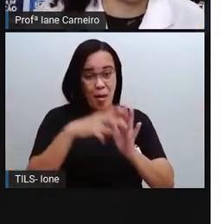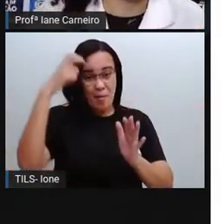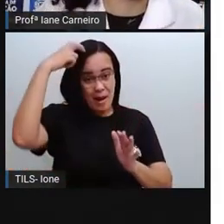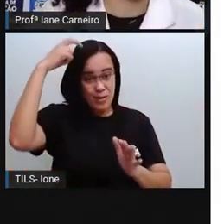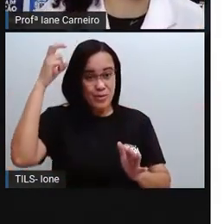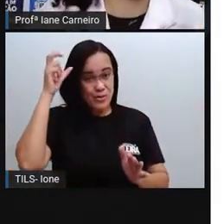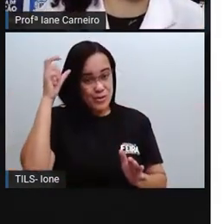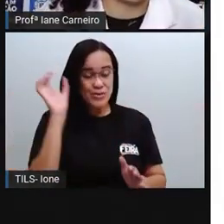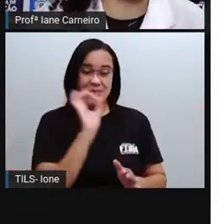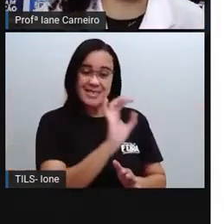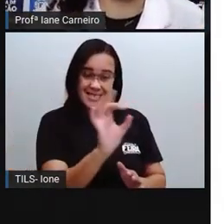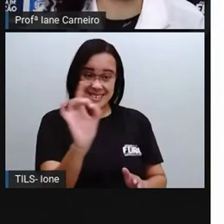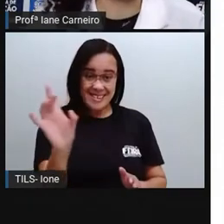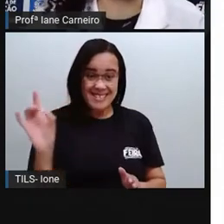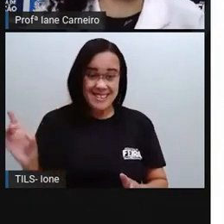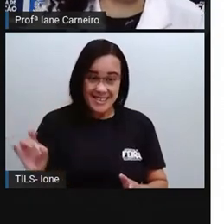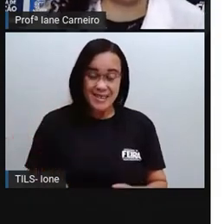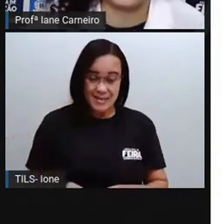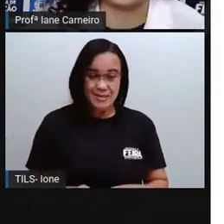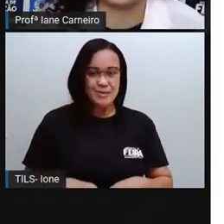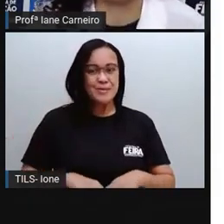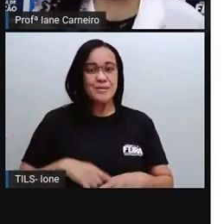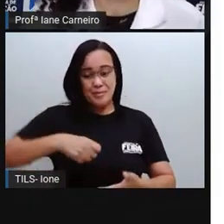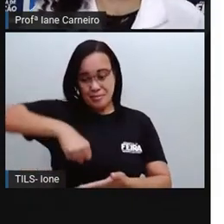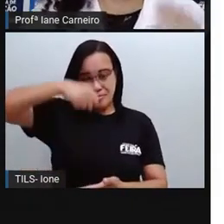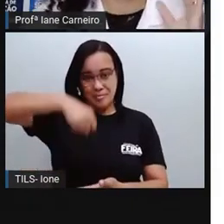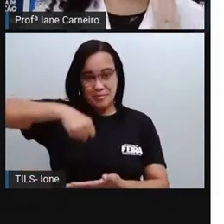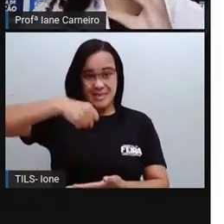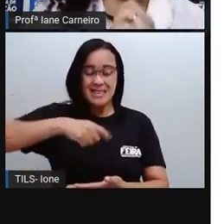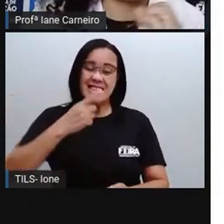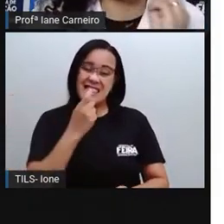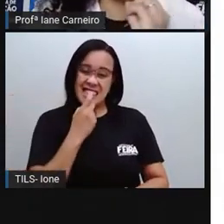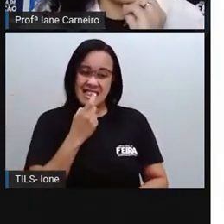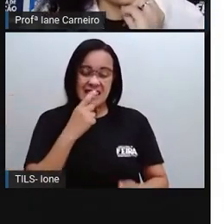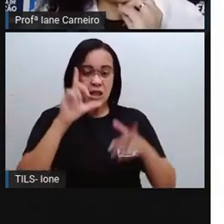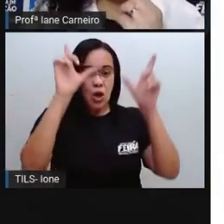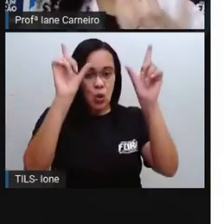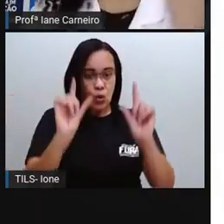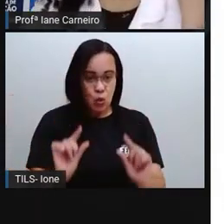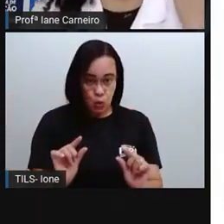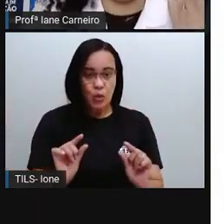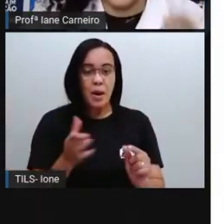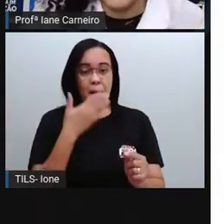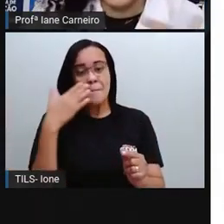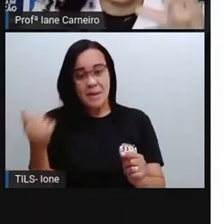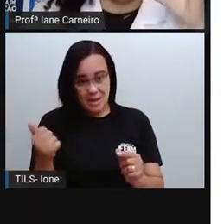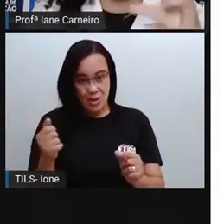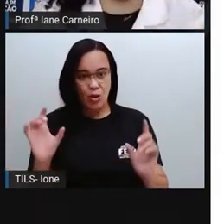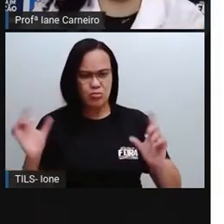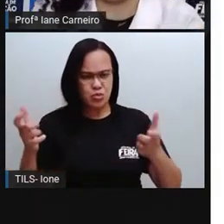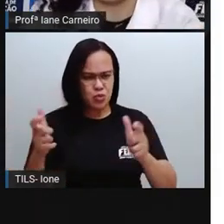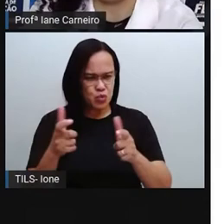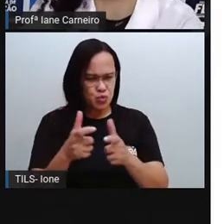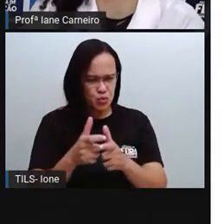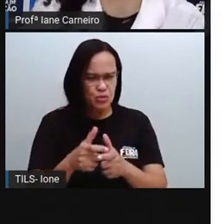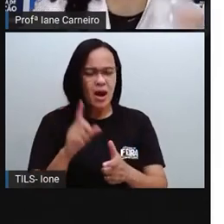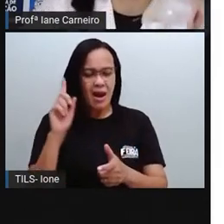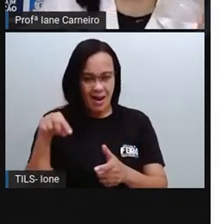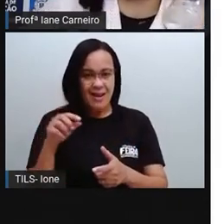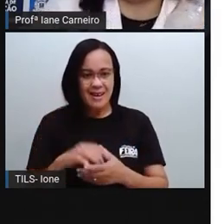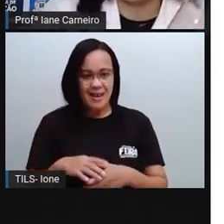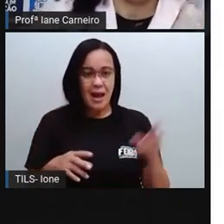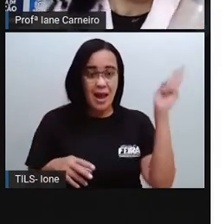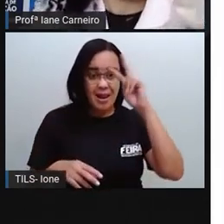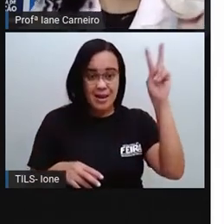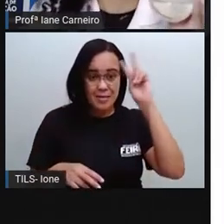contribuir para que o número de plástico diminua no ambiente. Então aqui, a Pró trouxe essa informação, lembra que a Pró falou que a garrafinha, aquela garrafinha lá